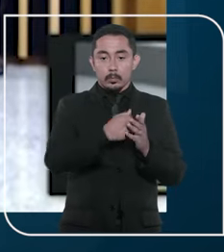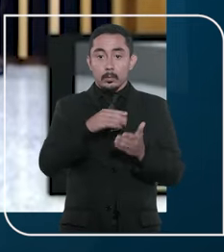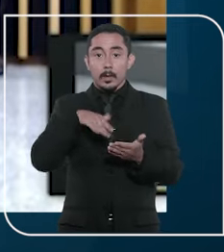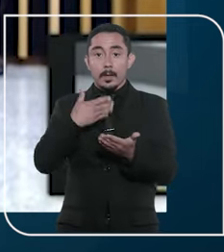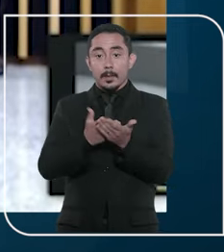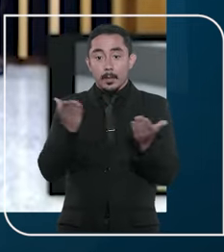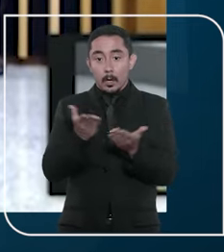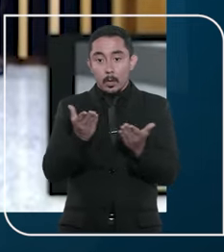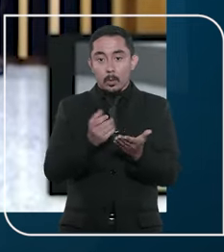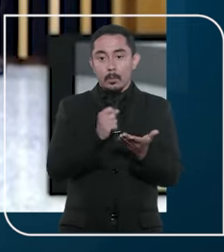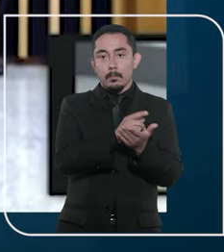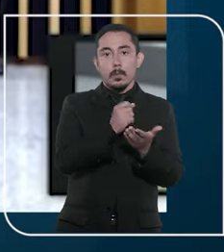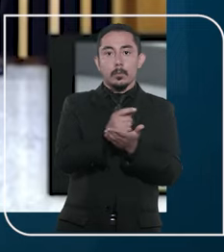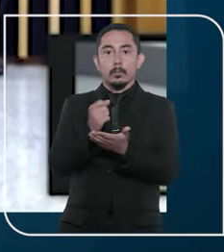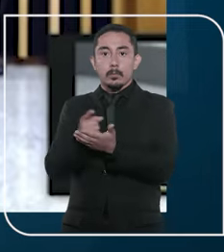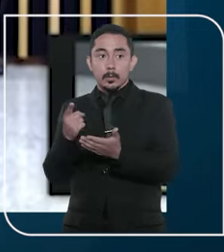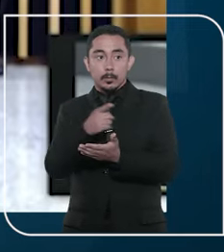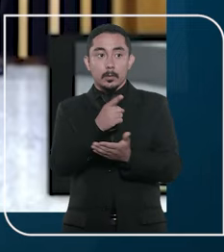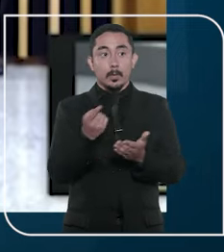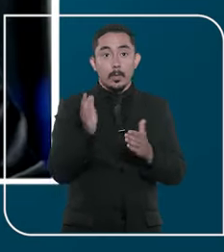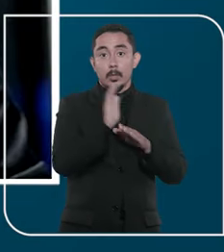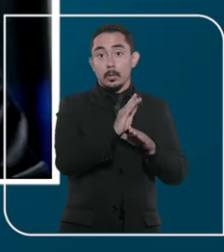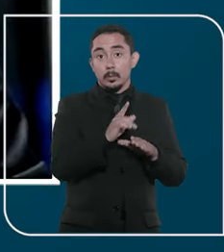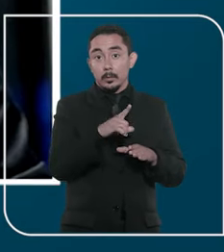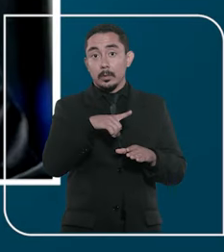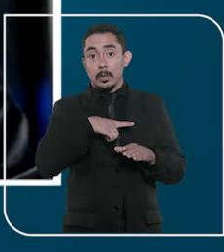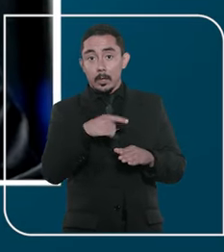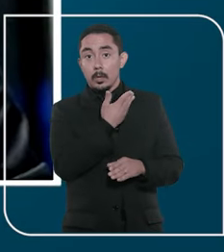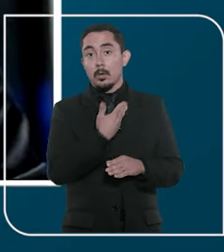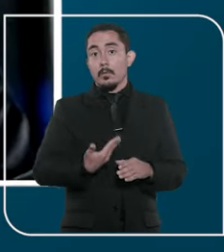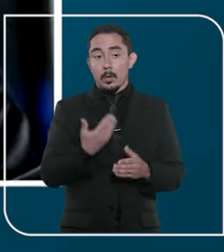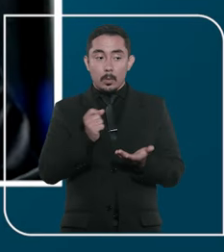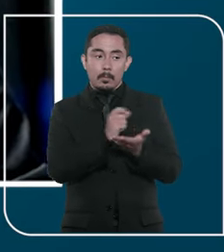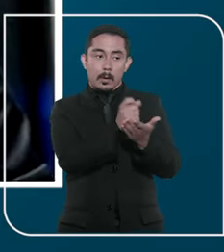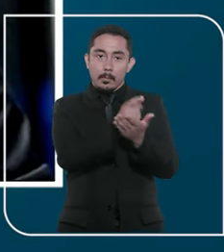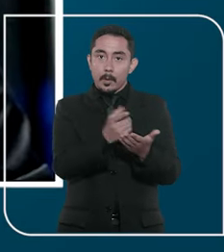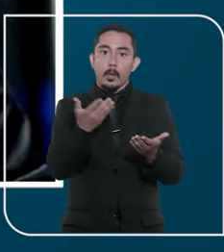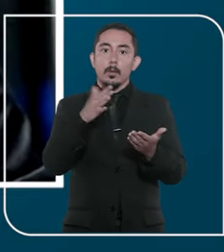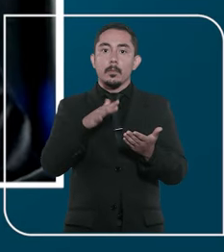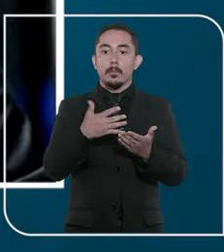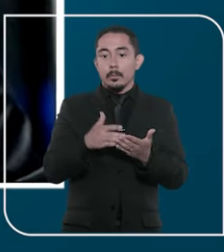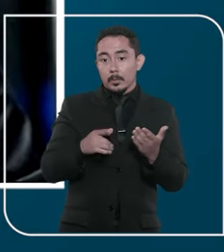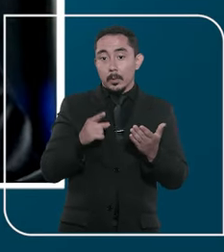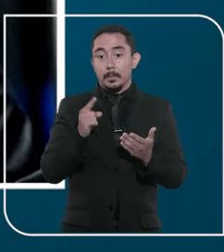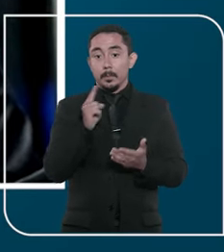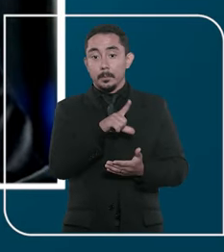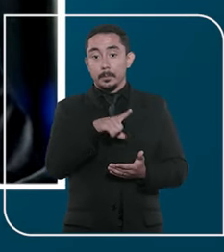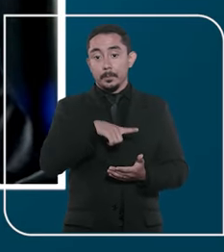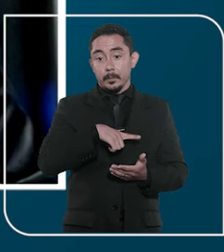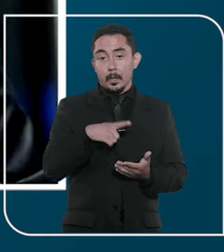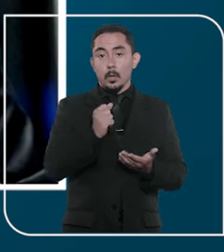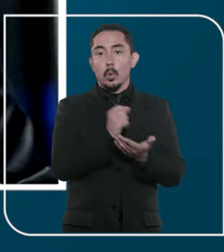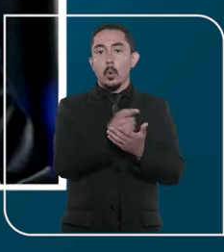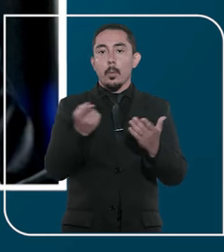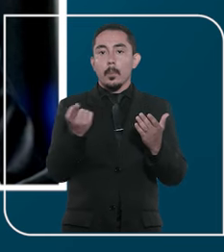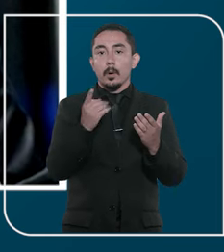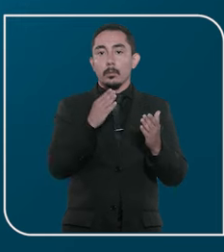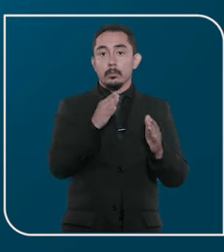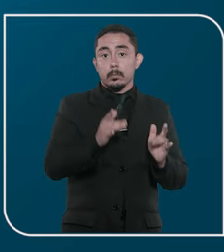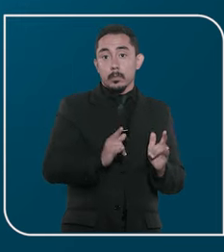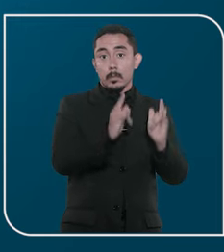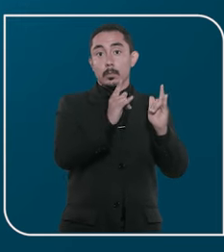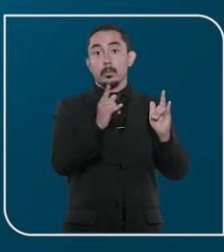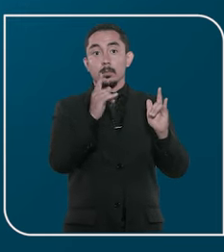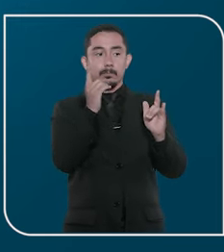as provas reunidas nos autos até o momento, o pagamento da vantagem indevida ao governador teria sido viabilizado